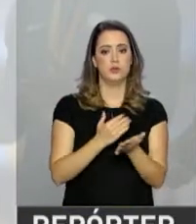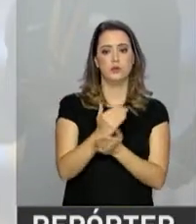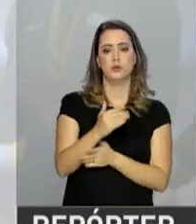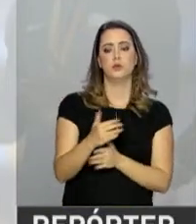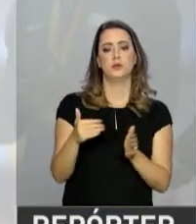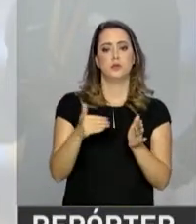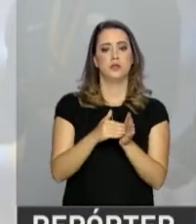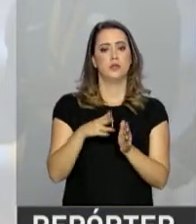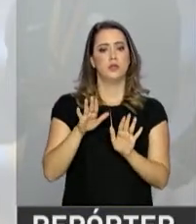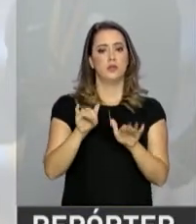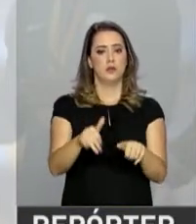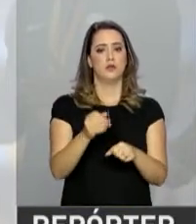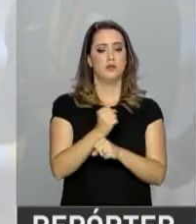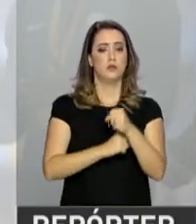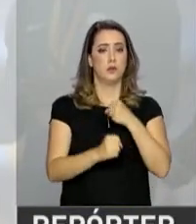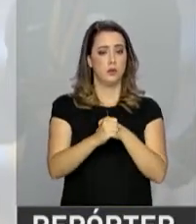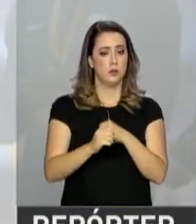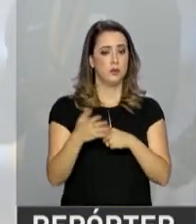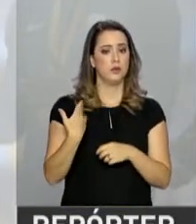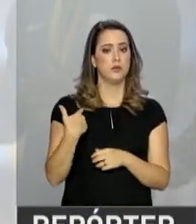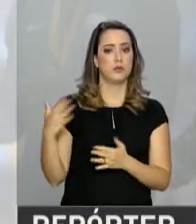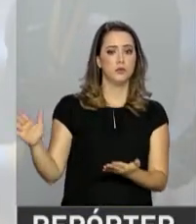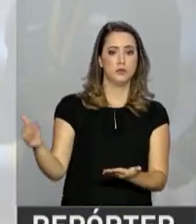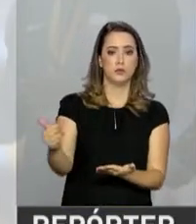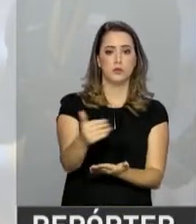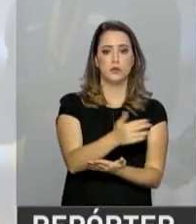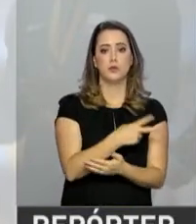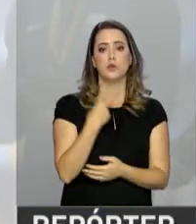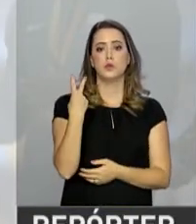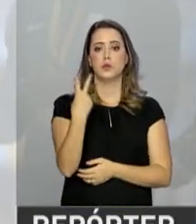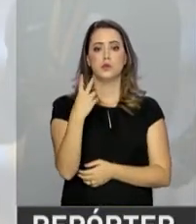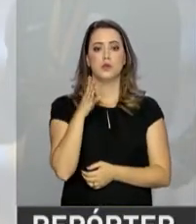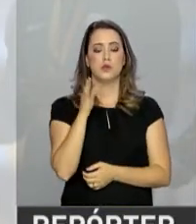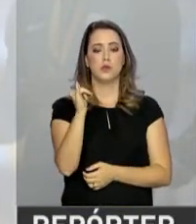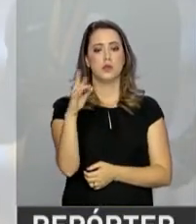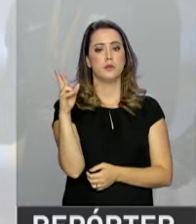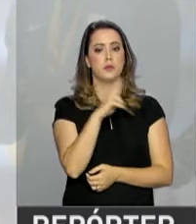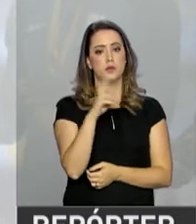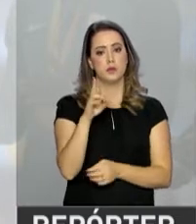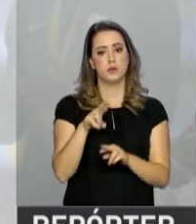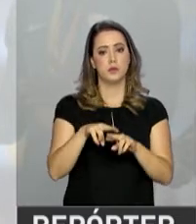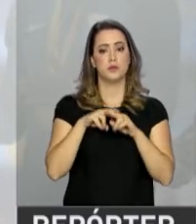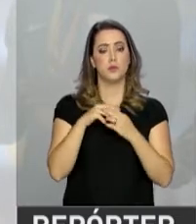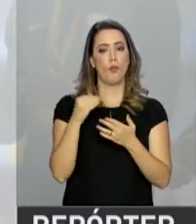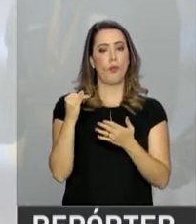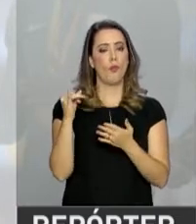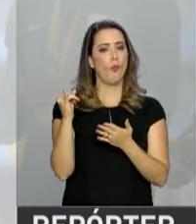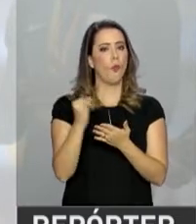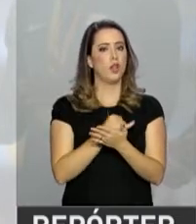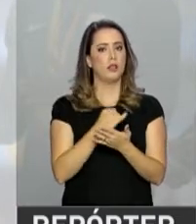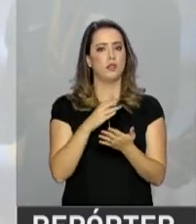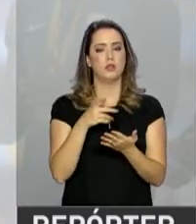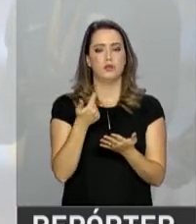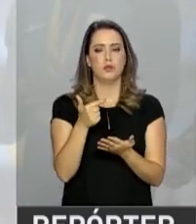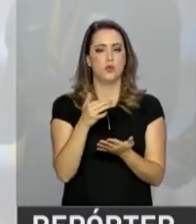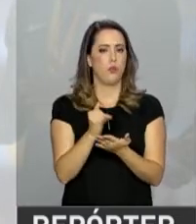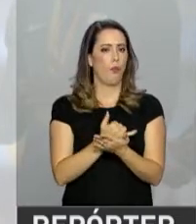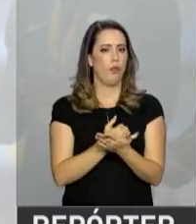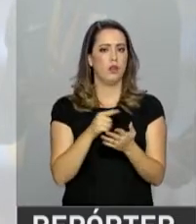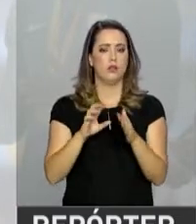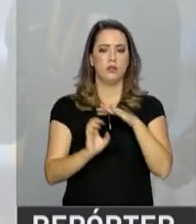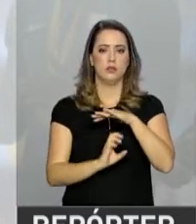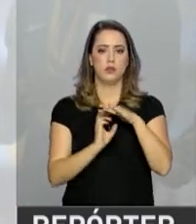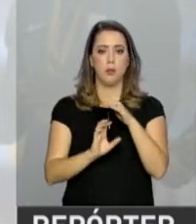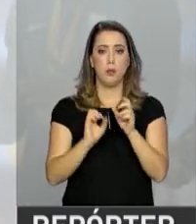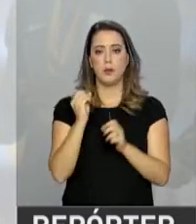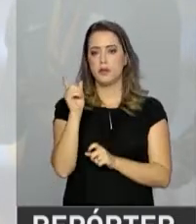até o final do ano passado, foram captados R 2 bilhões via isenção de imposto de renda de pessoas físicas e